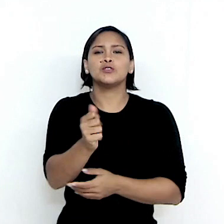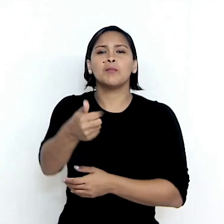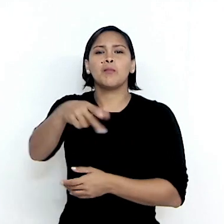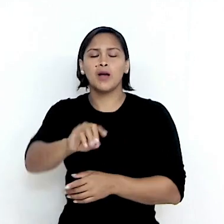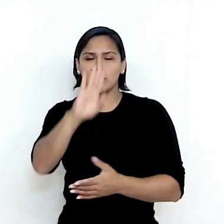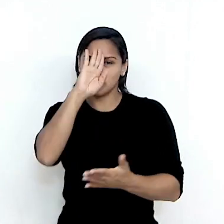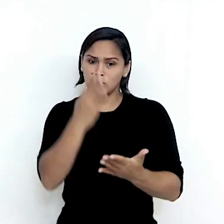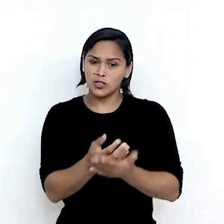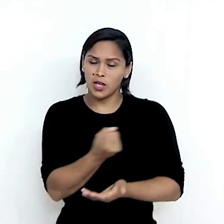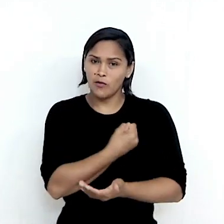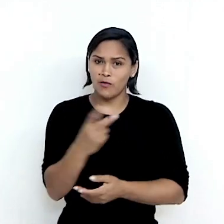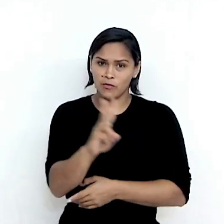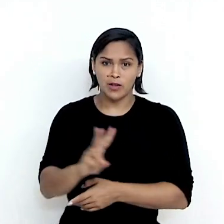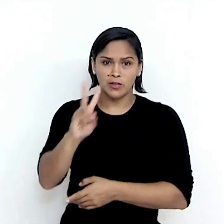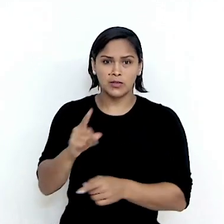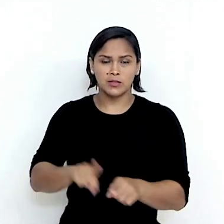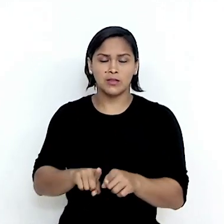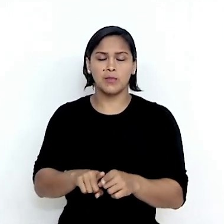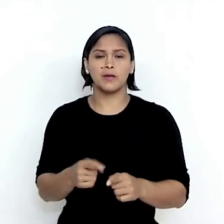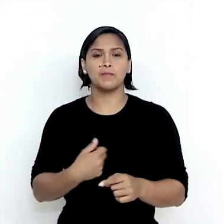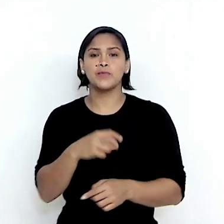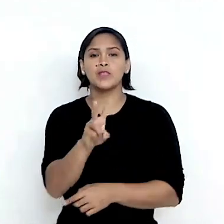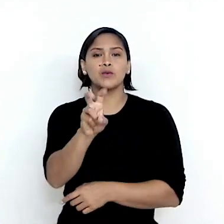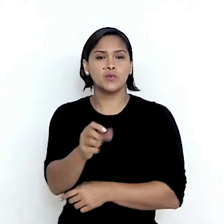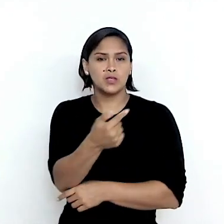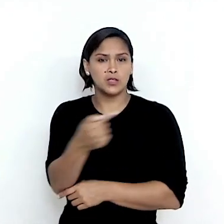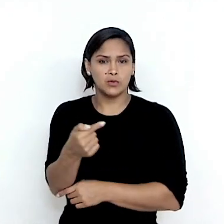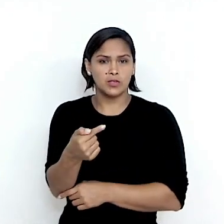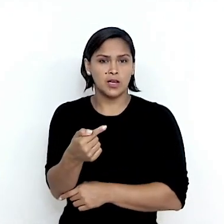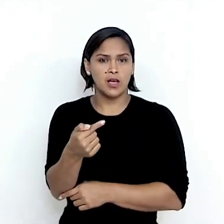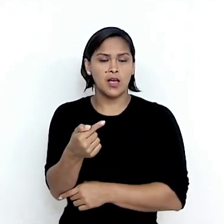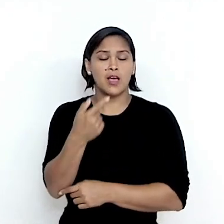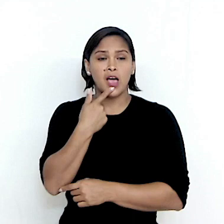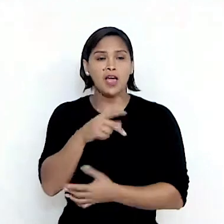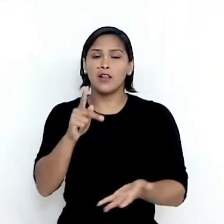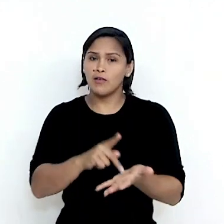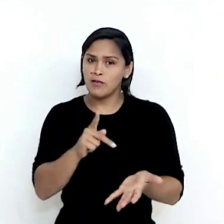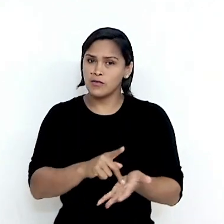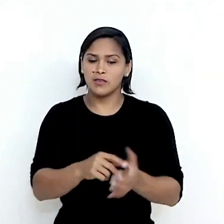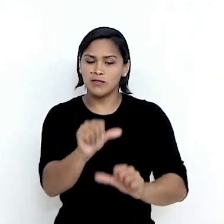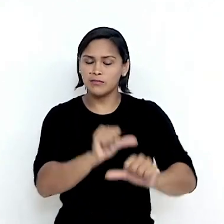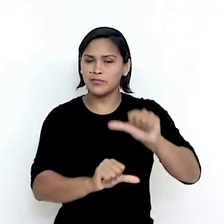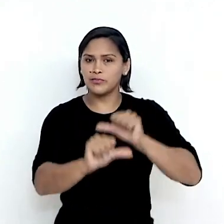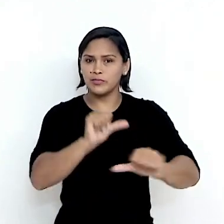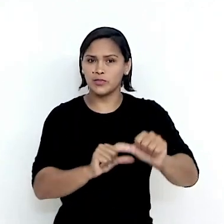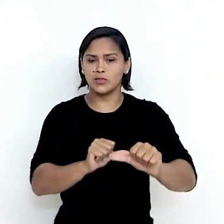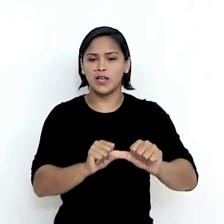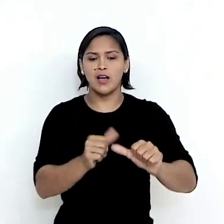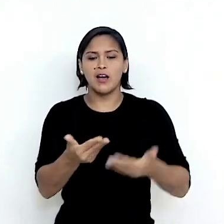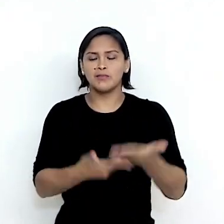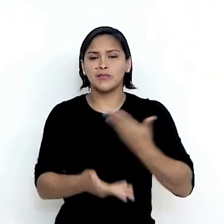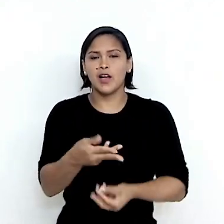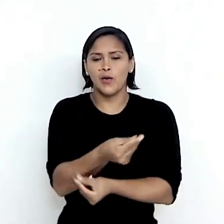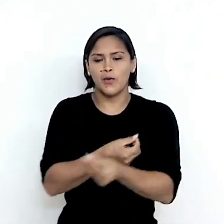em termos de estimativa de valores. e o 5G vai realmente mudar a relação